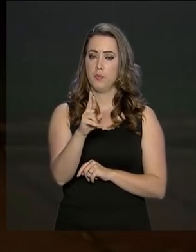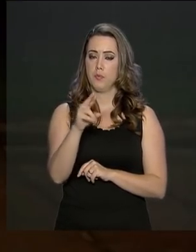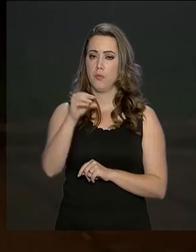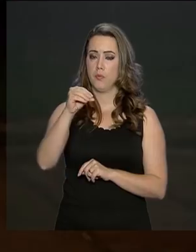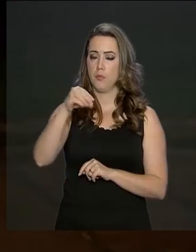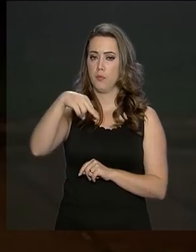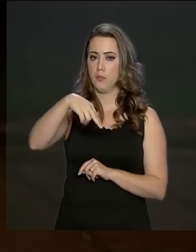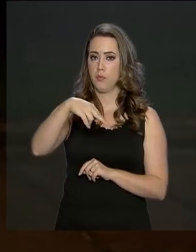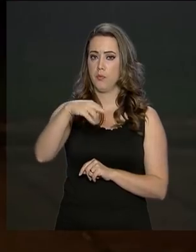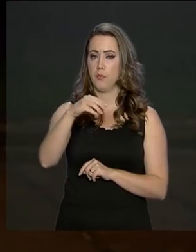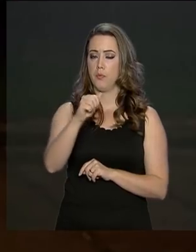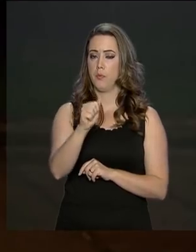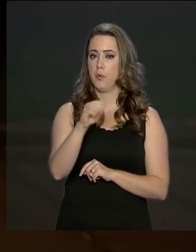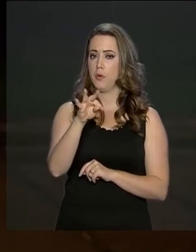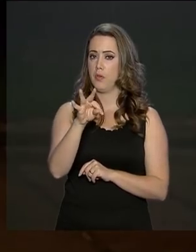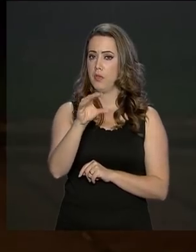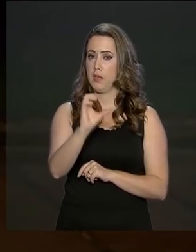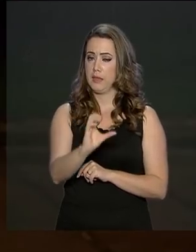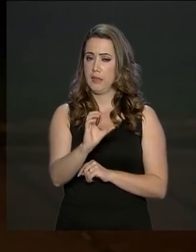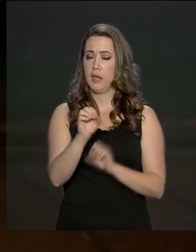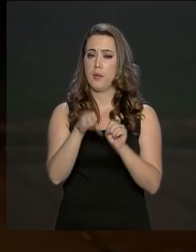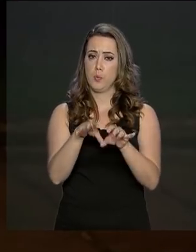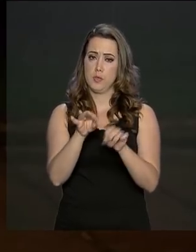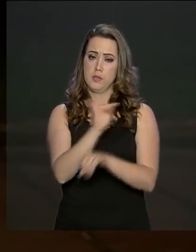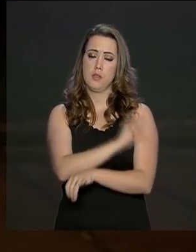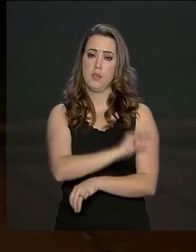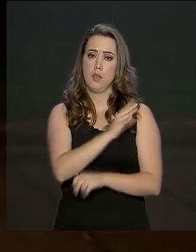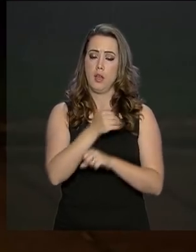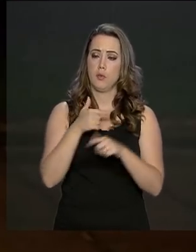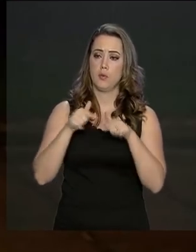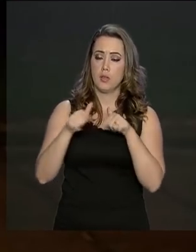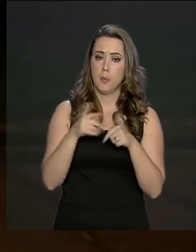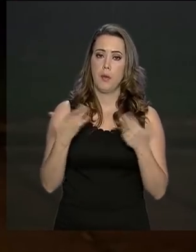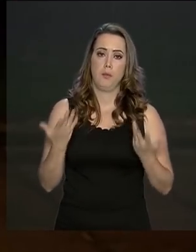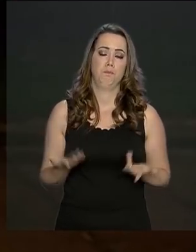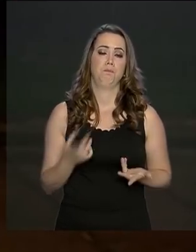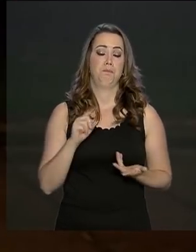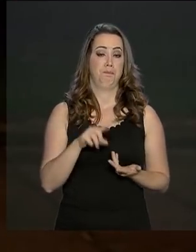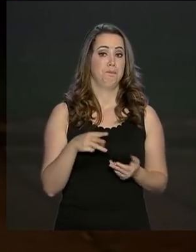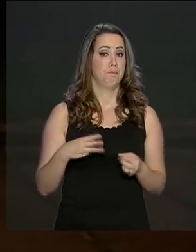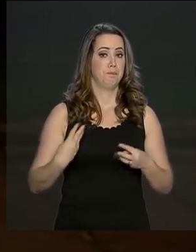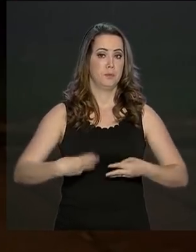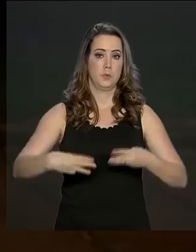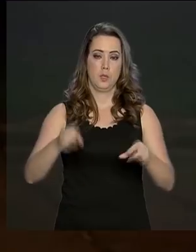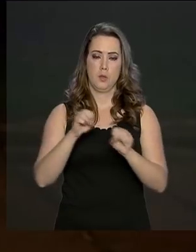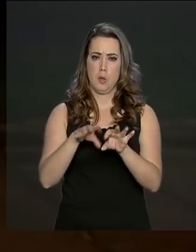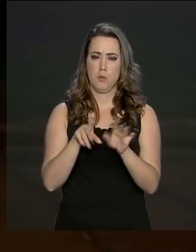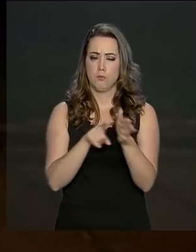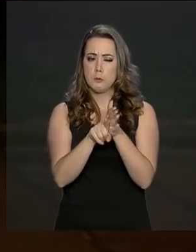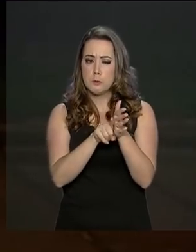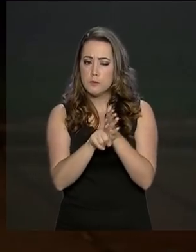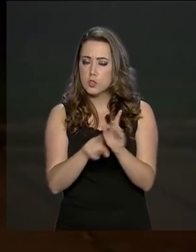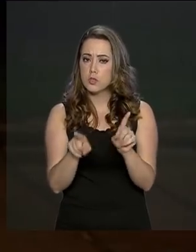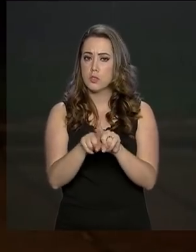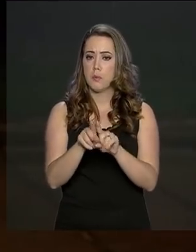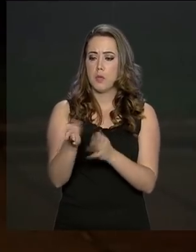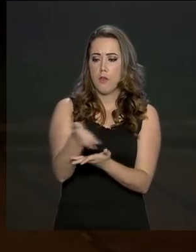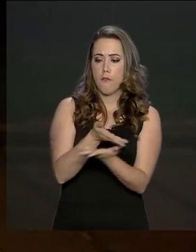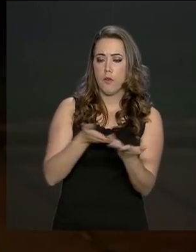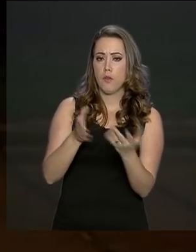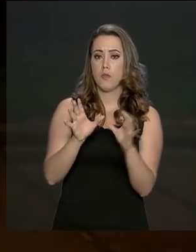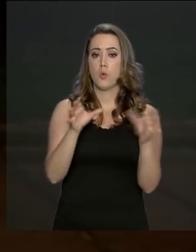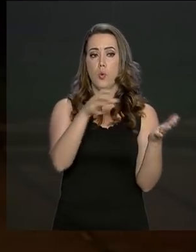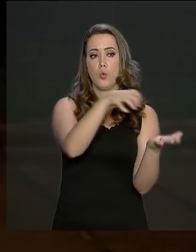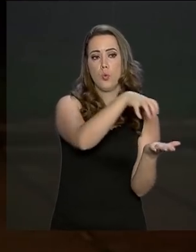de Acesso ao Ensino Técnico e Emprego. Além disso, segundo o Ministério, as irregularidades envolvem